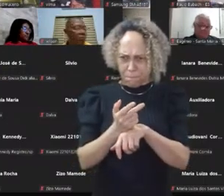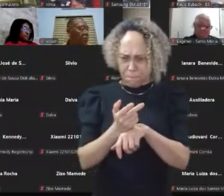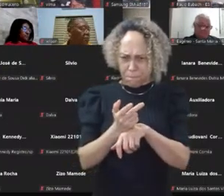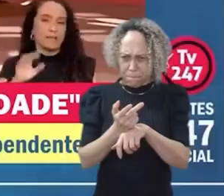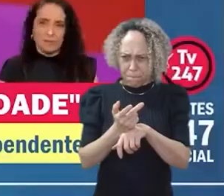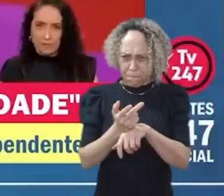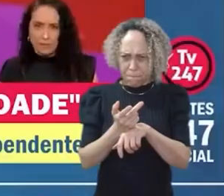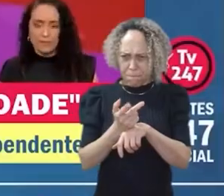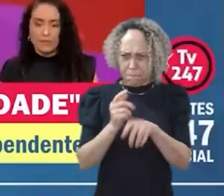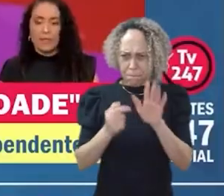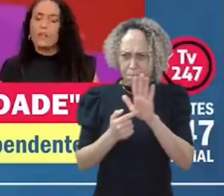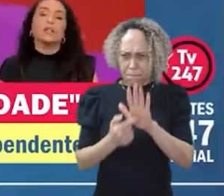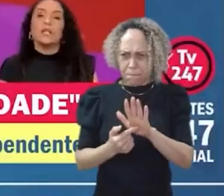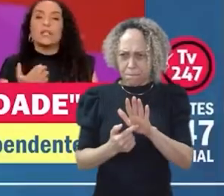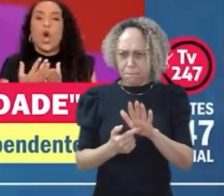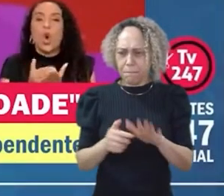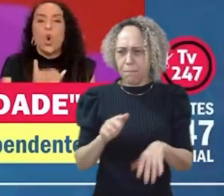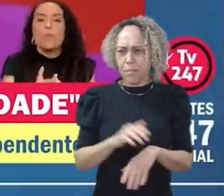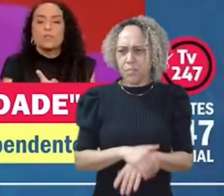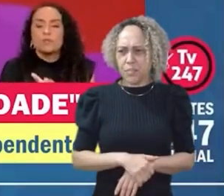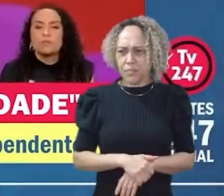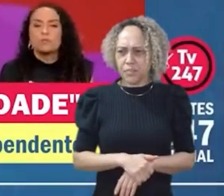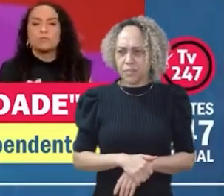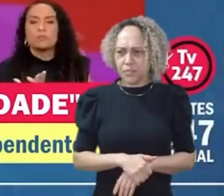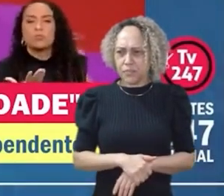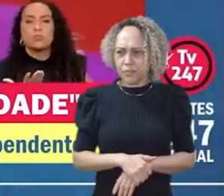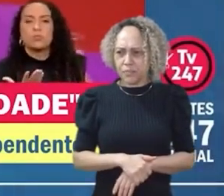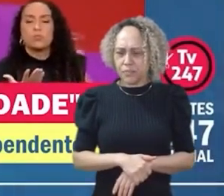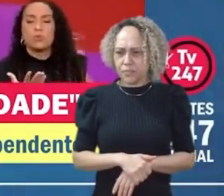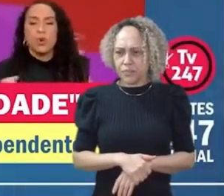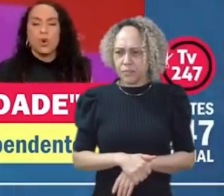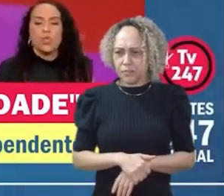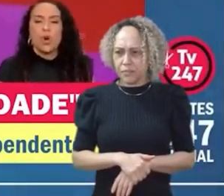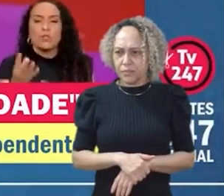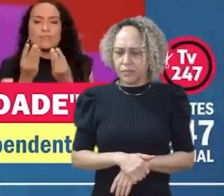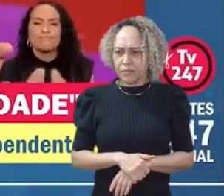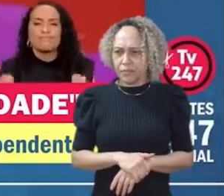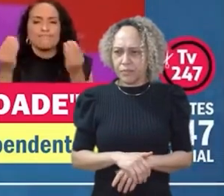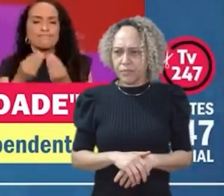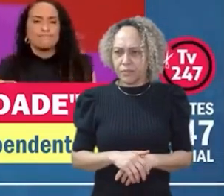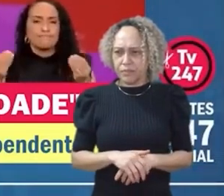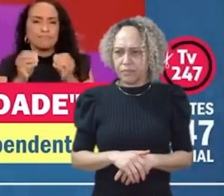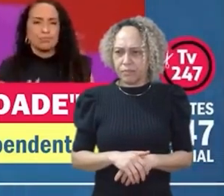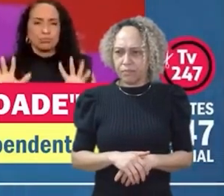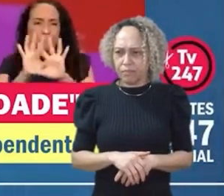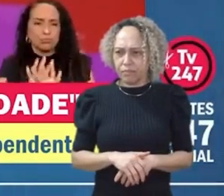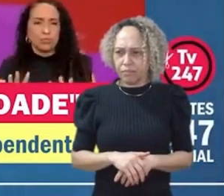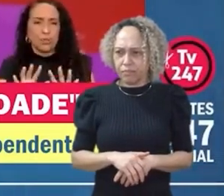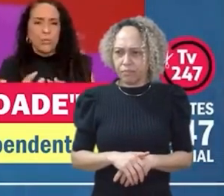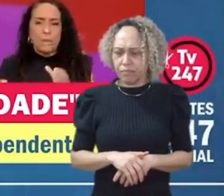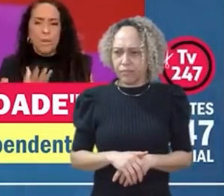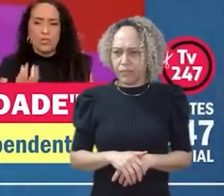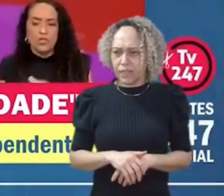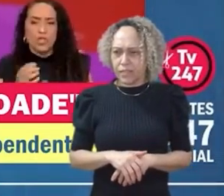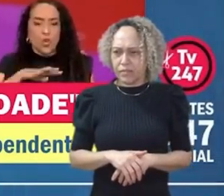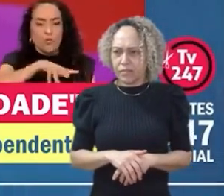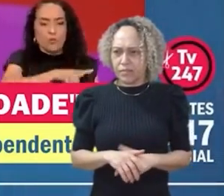Está na agulha já? Está surgindo uma nova subjetividade produzida por esse mundo digital.